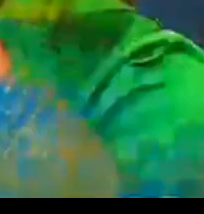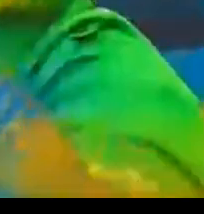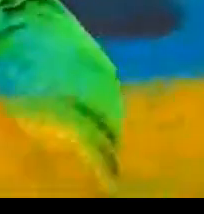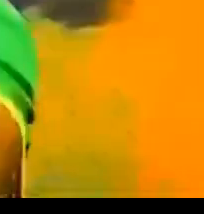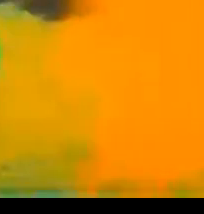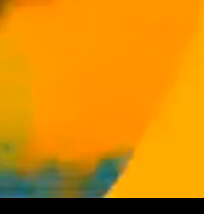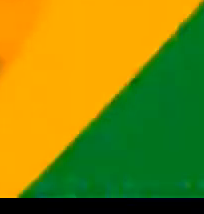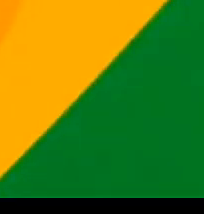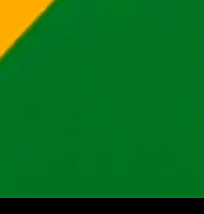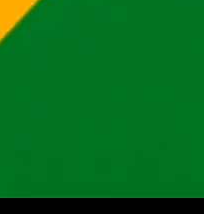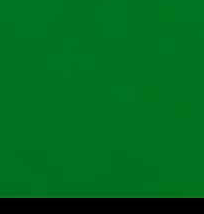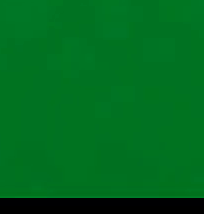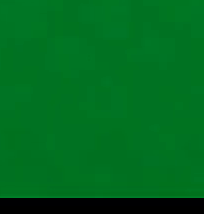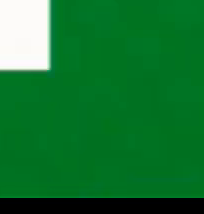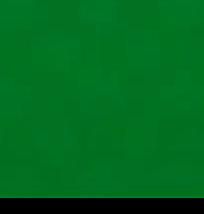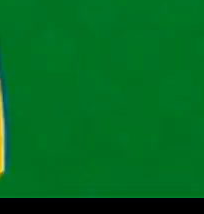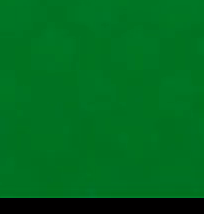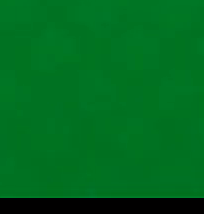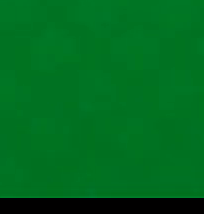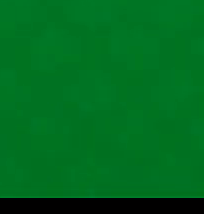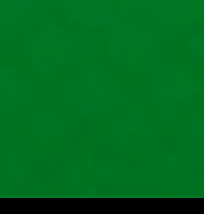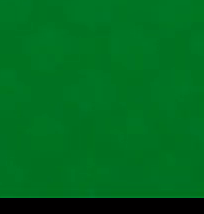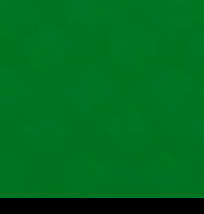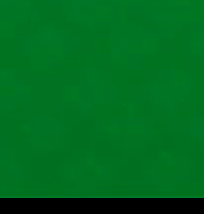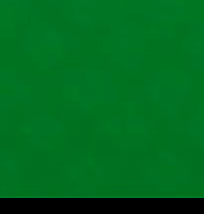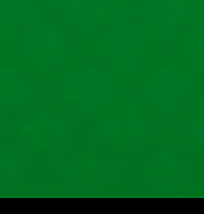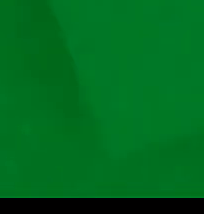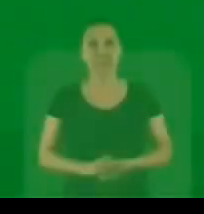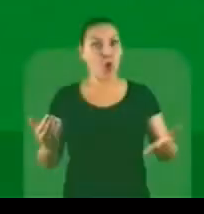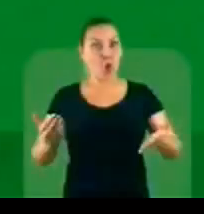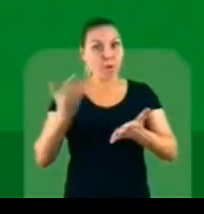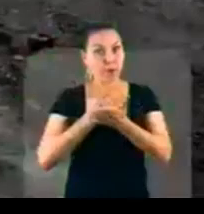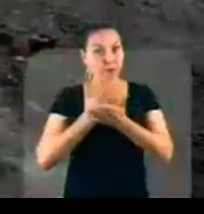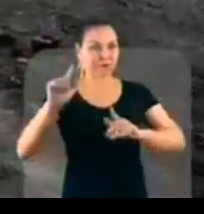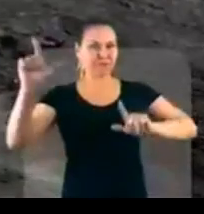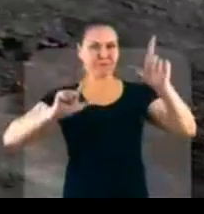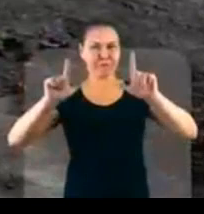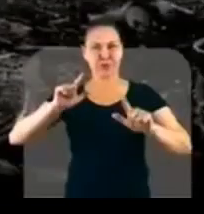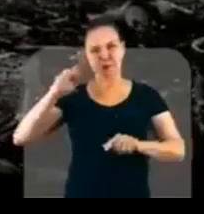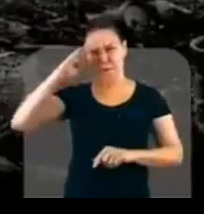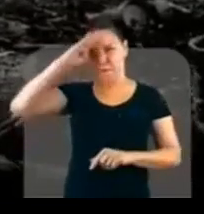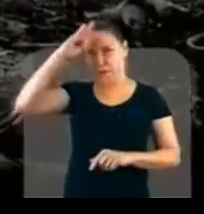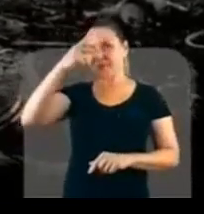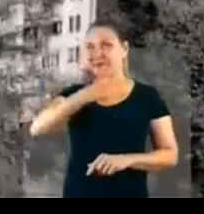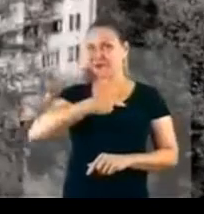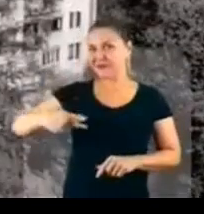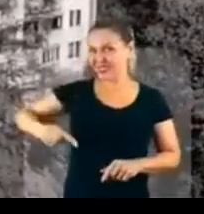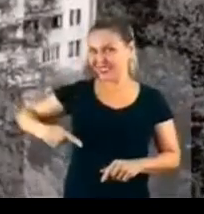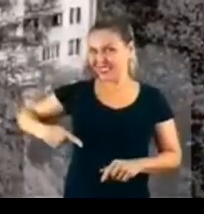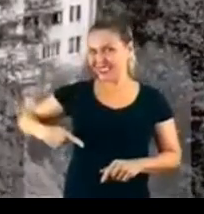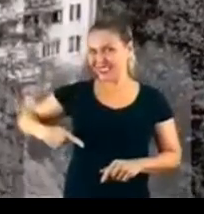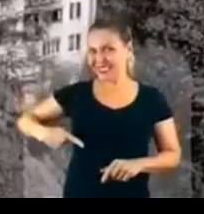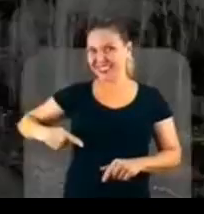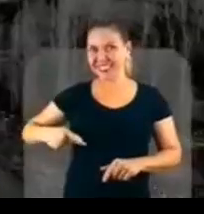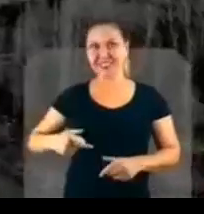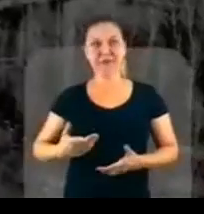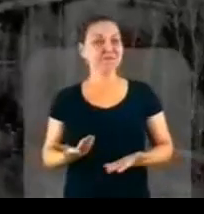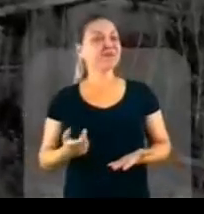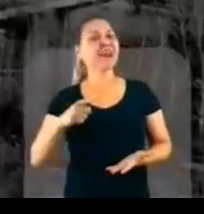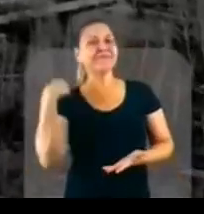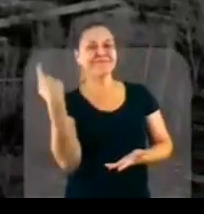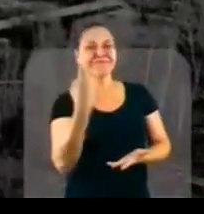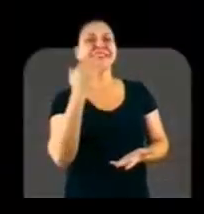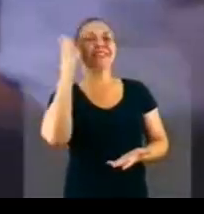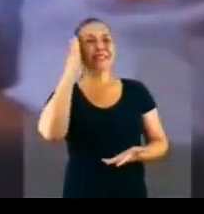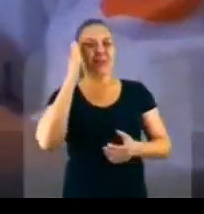Começa agora o programa Bolsonaro presidente. A gente sabe que a pandemia e a guerra geraram crise no mundo